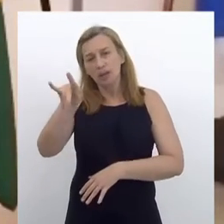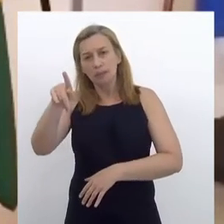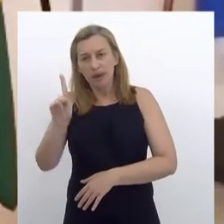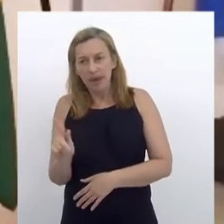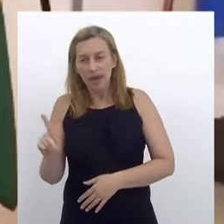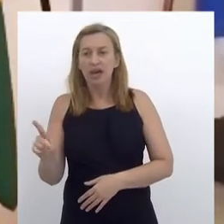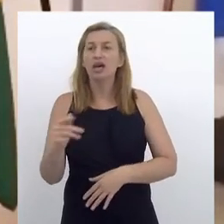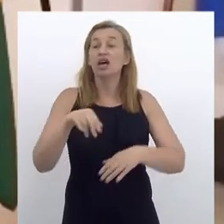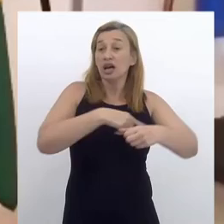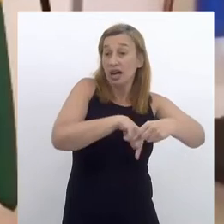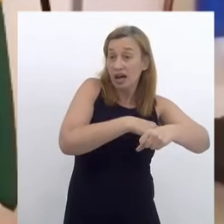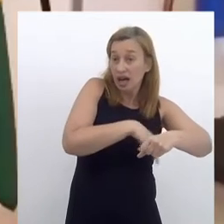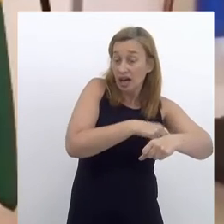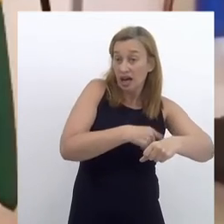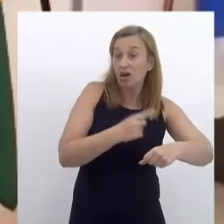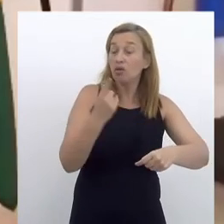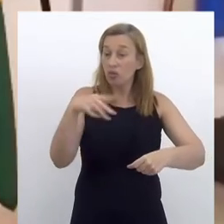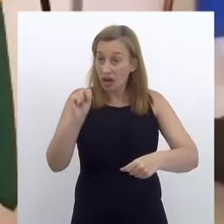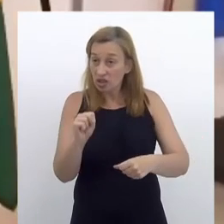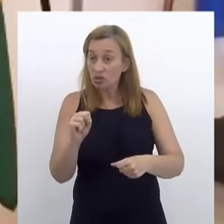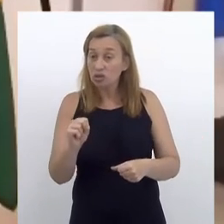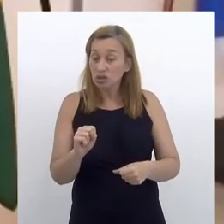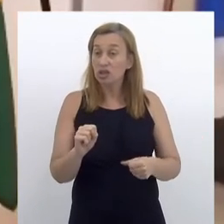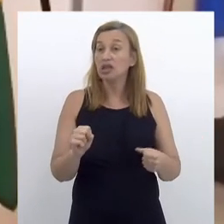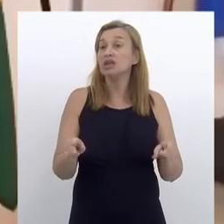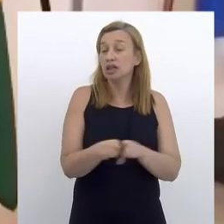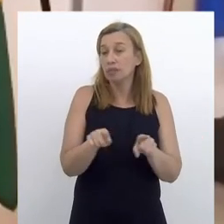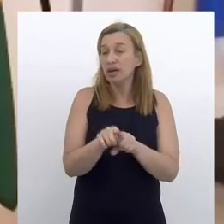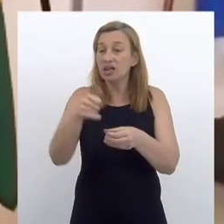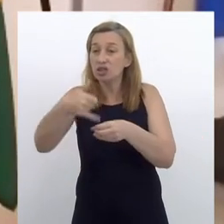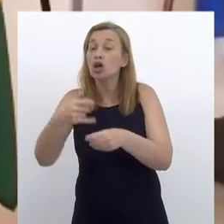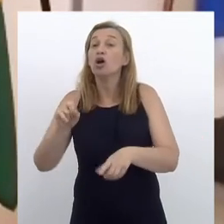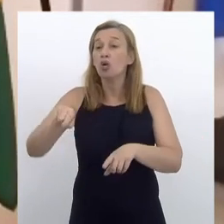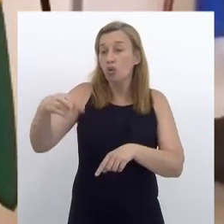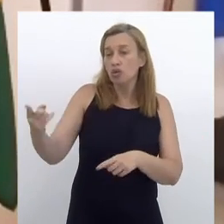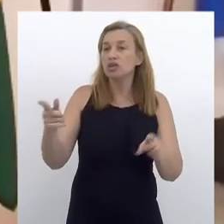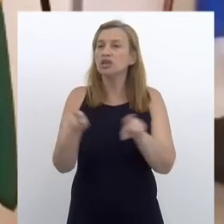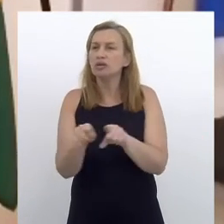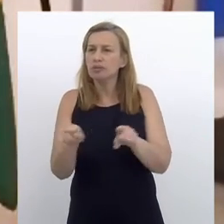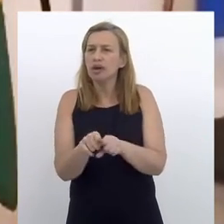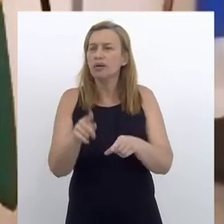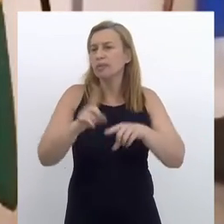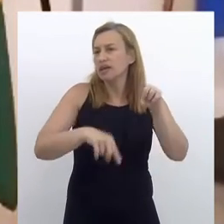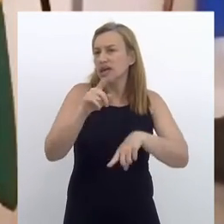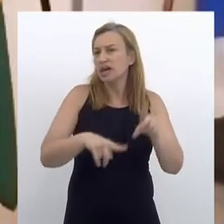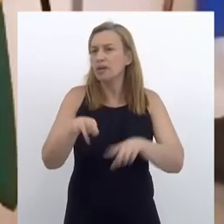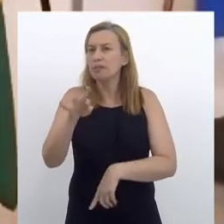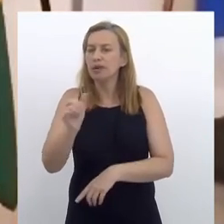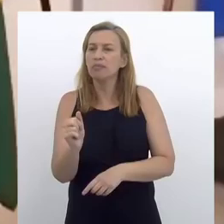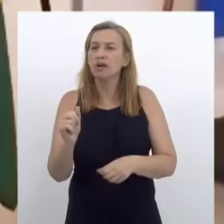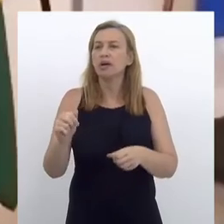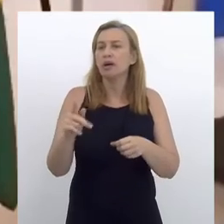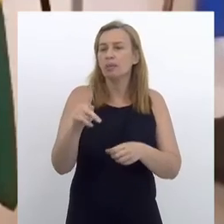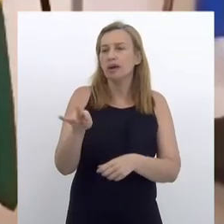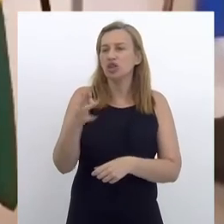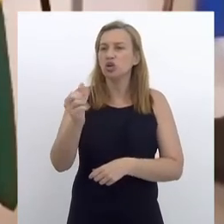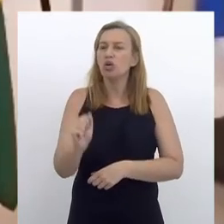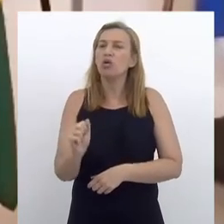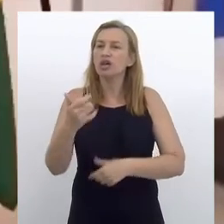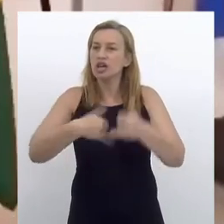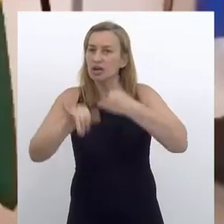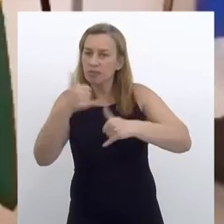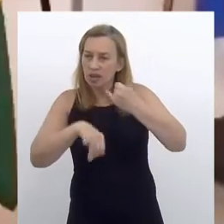produzir o GLP, que é o gás de cozinha, você pode produzir gasolina, e pode produzir uma outra coisa, que é a matéria-prima para a